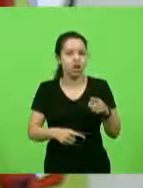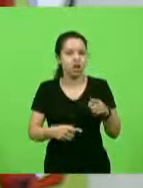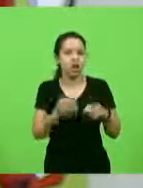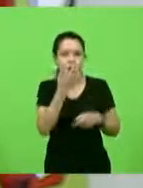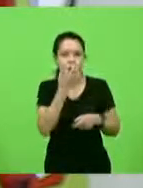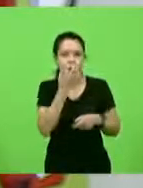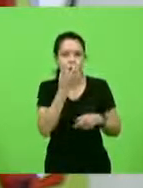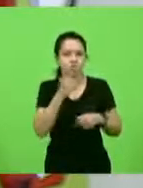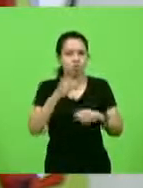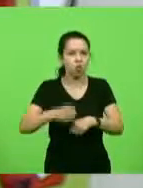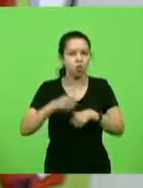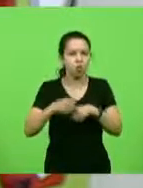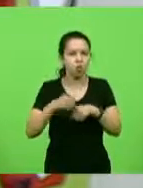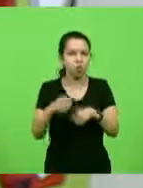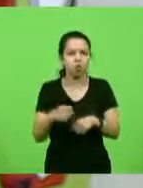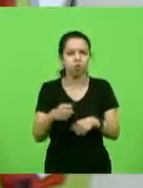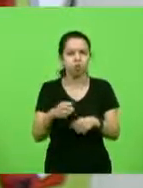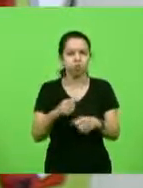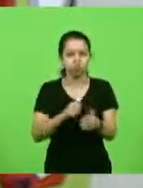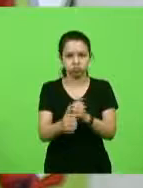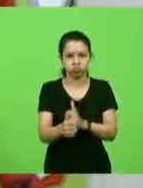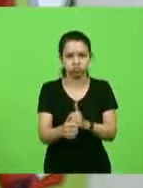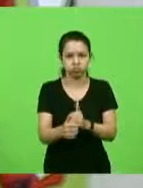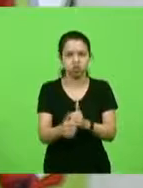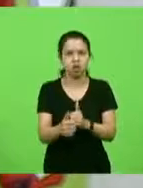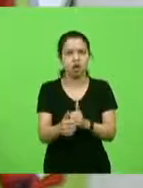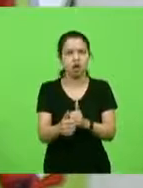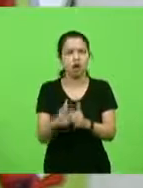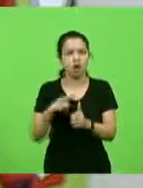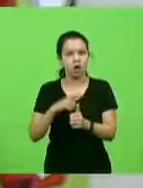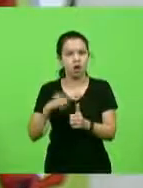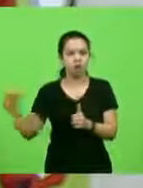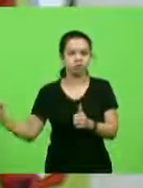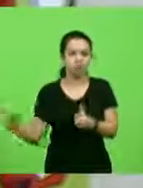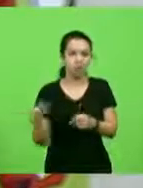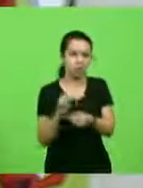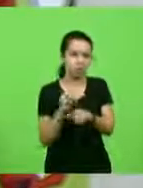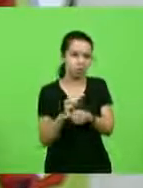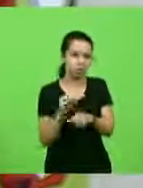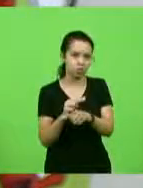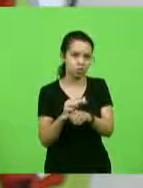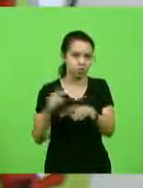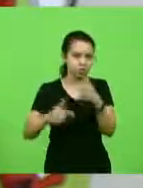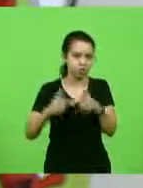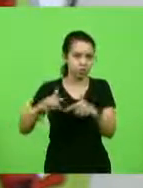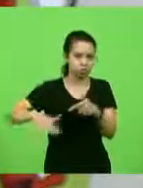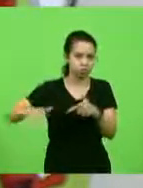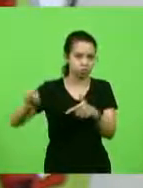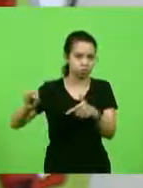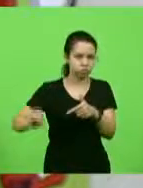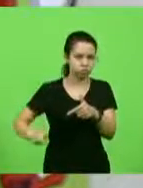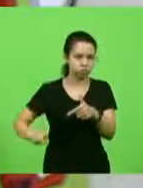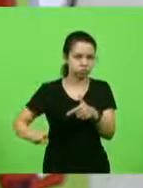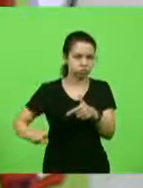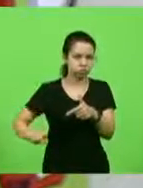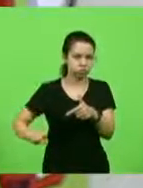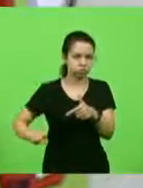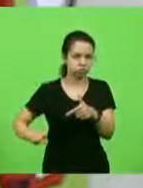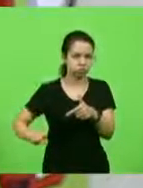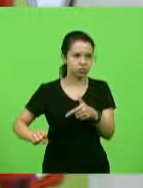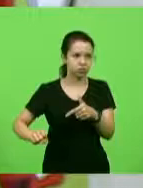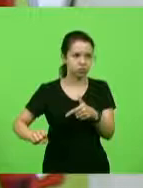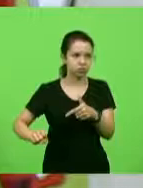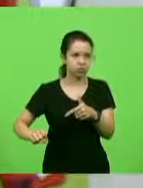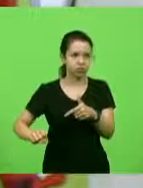veio Protetoras, que é um trabalho no sul da América, porque então